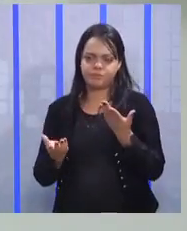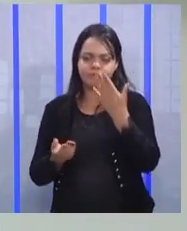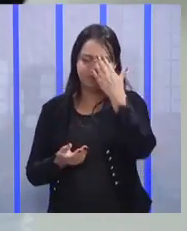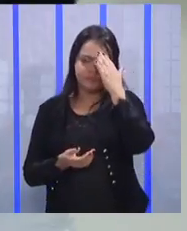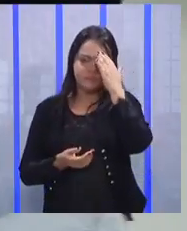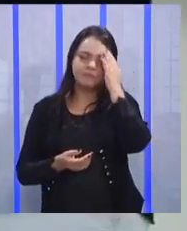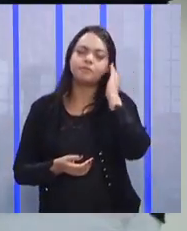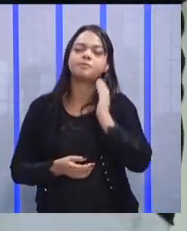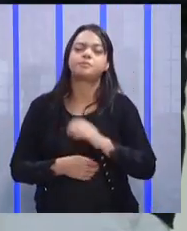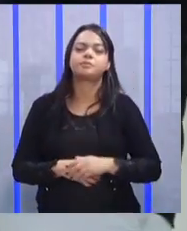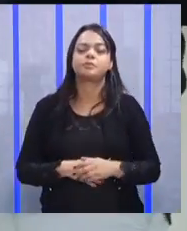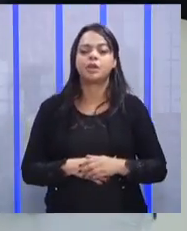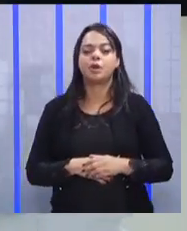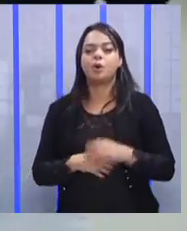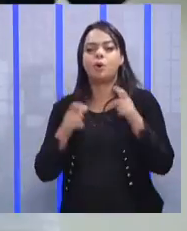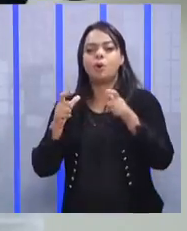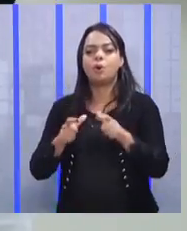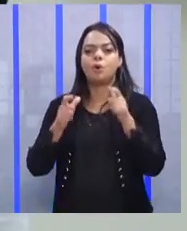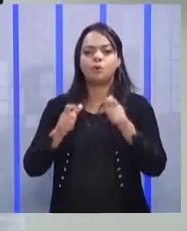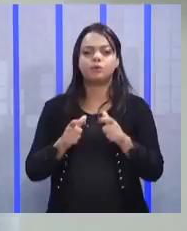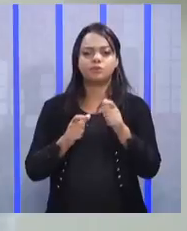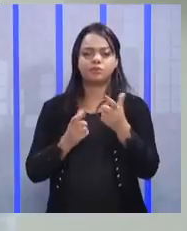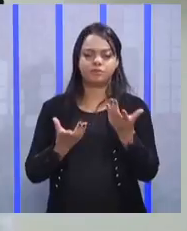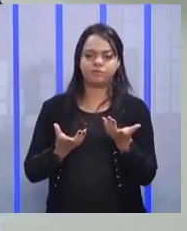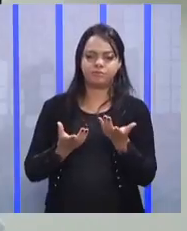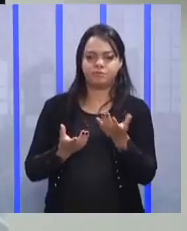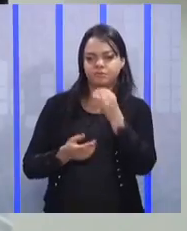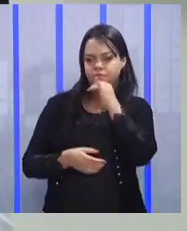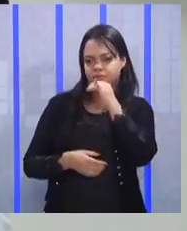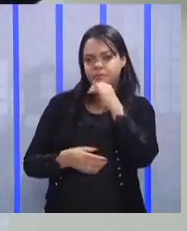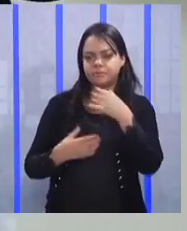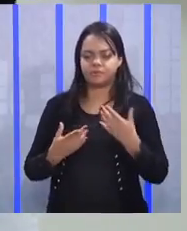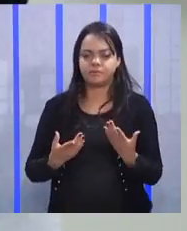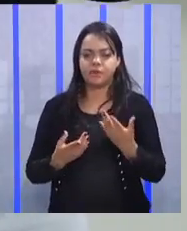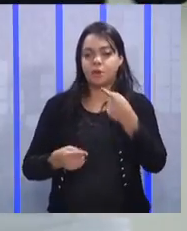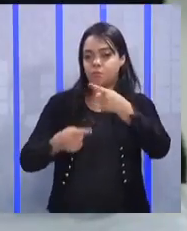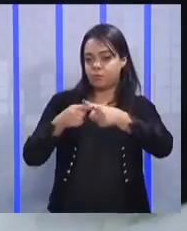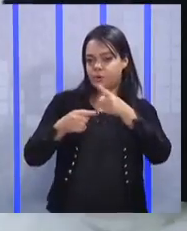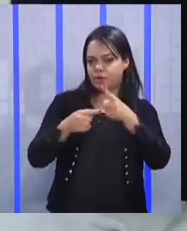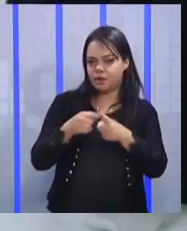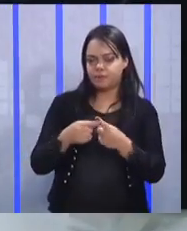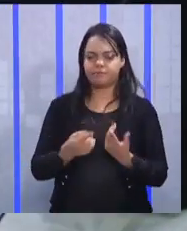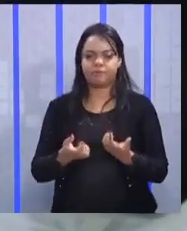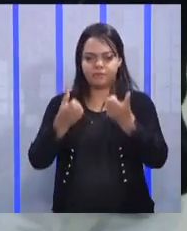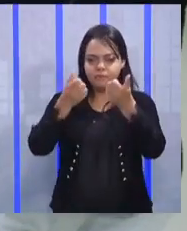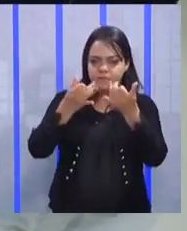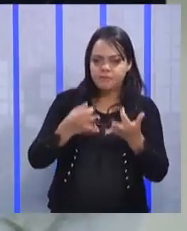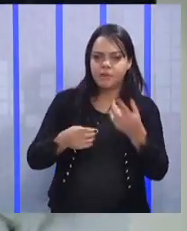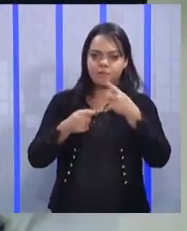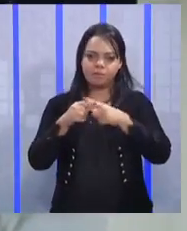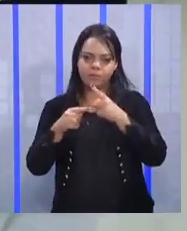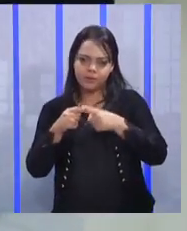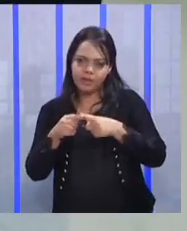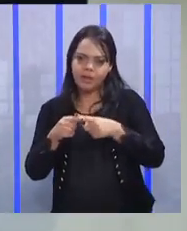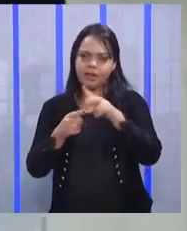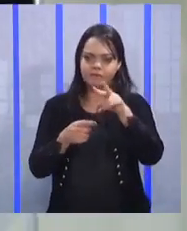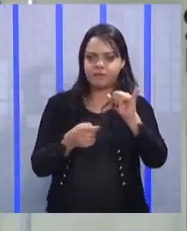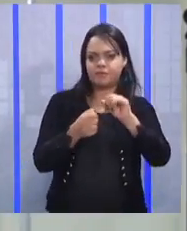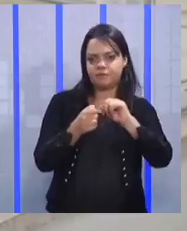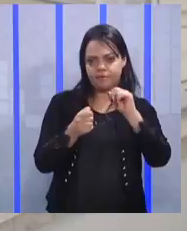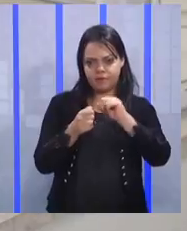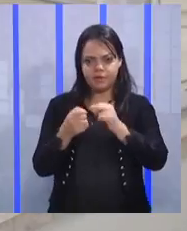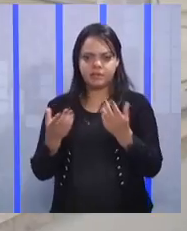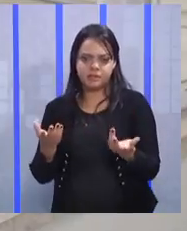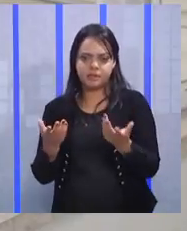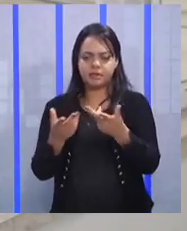NR16, sei lá. Onde? Na fábrica 2. Por quê? Porque o pessoal da manutenção vai fazer um